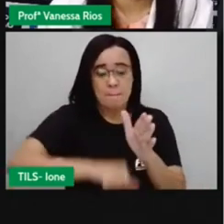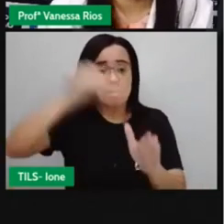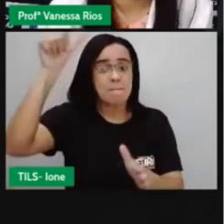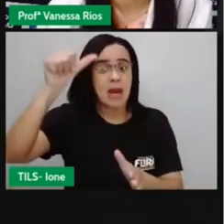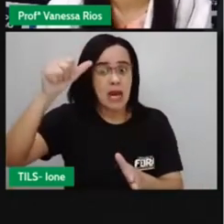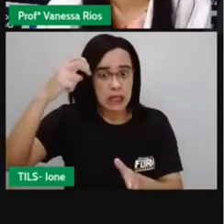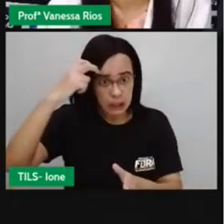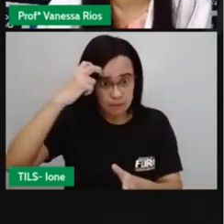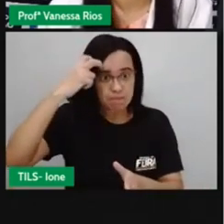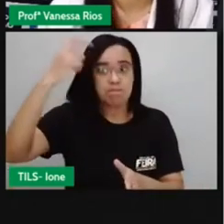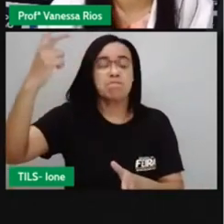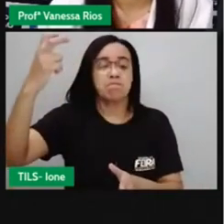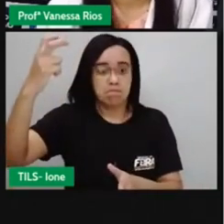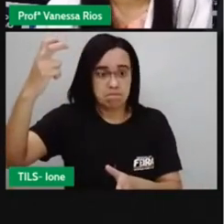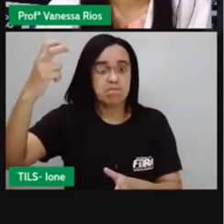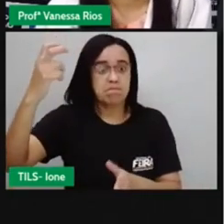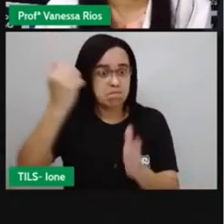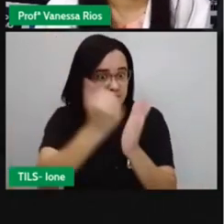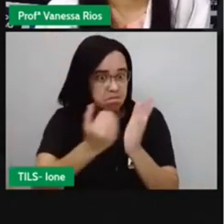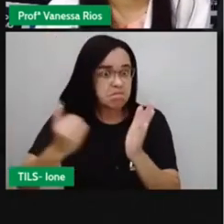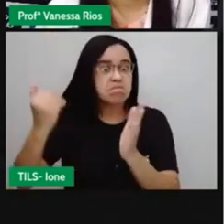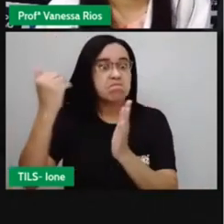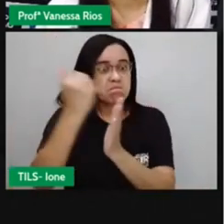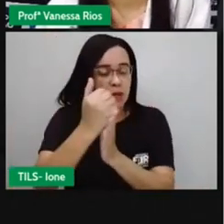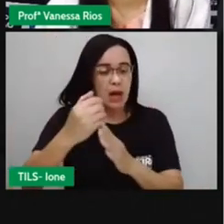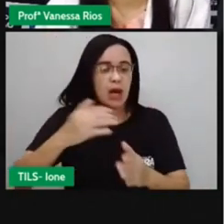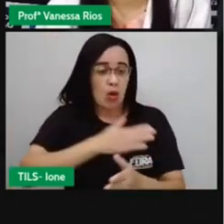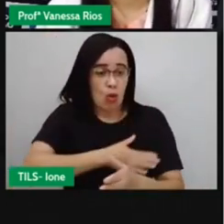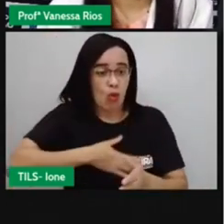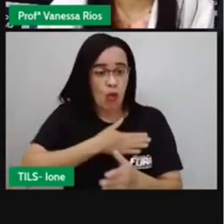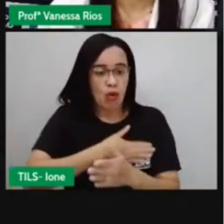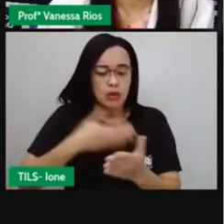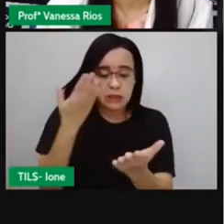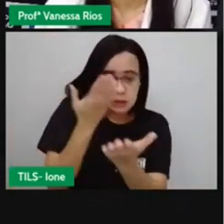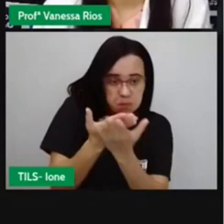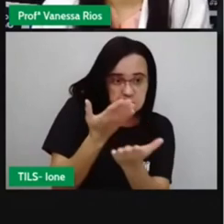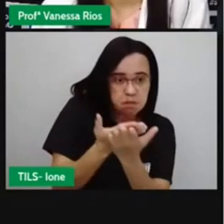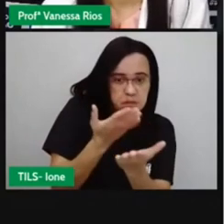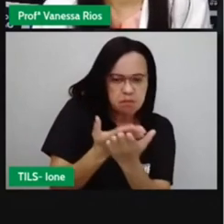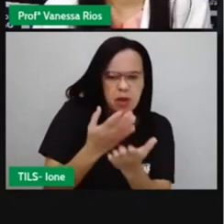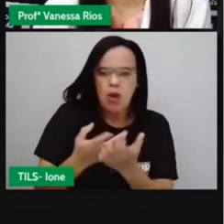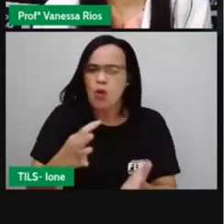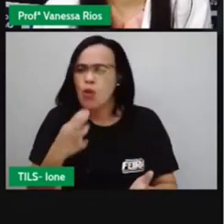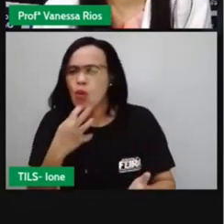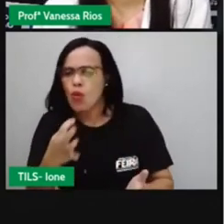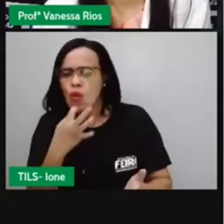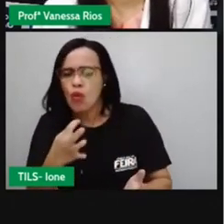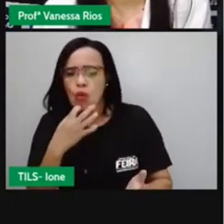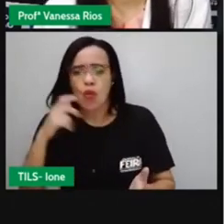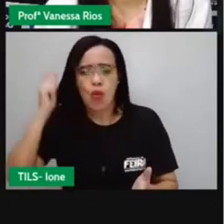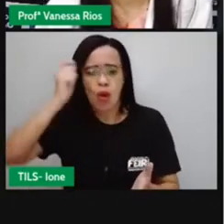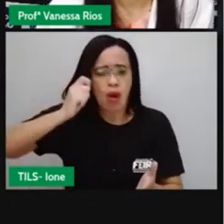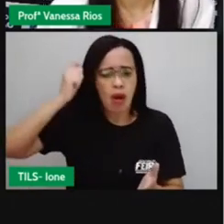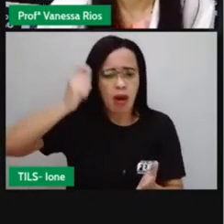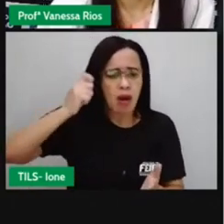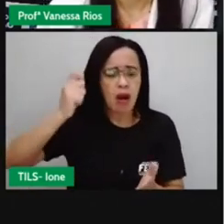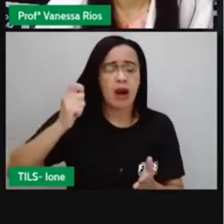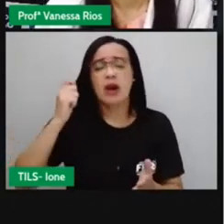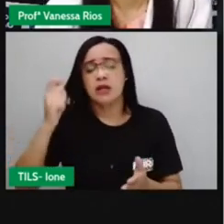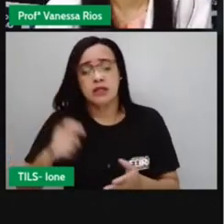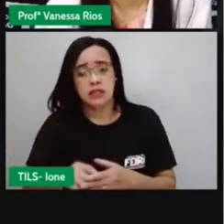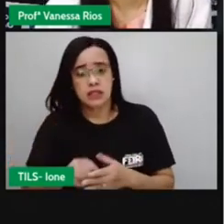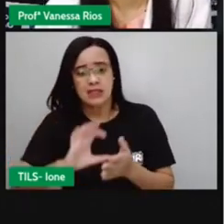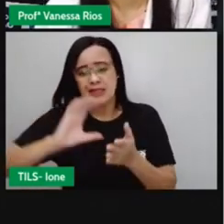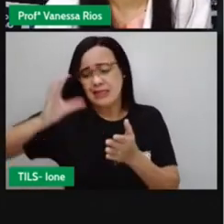inteligente e estudioso. Era conhecedor aí das artes, de várias ciências,